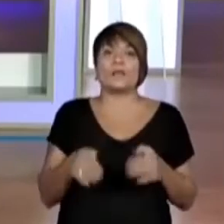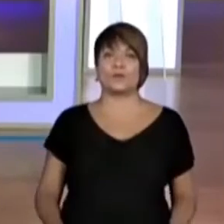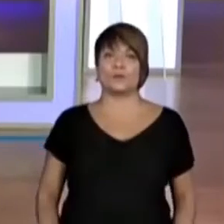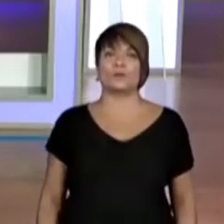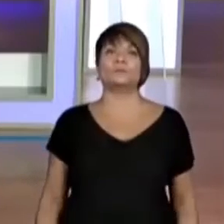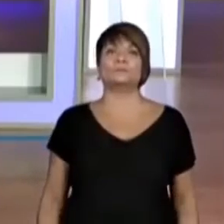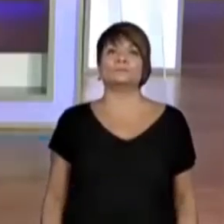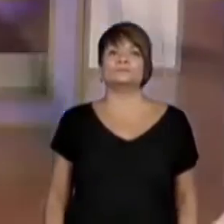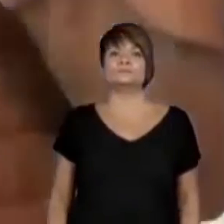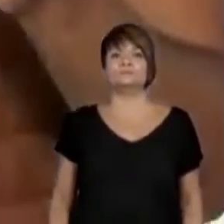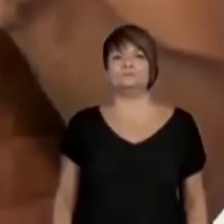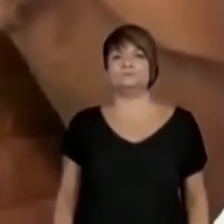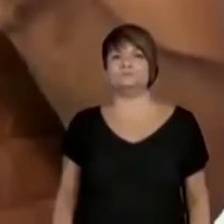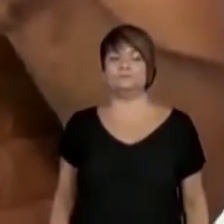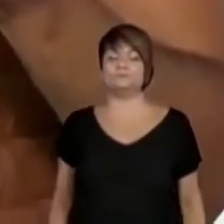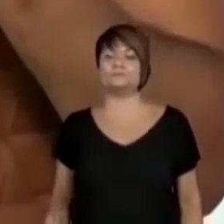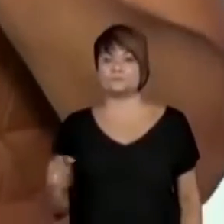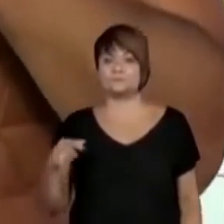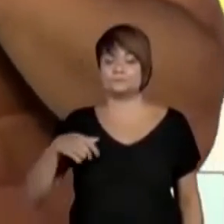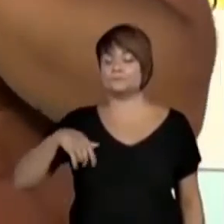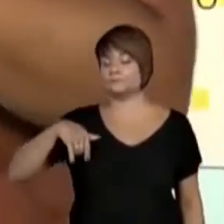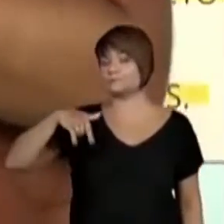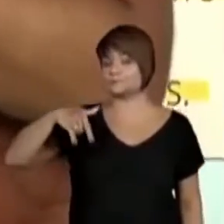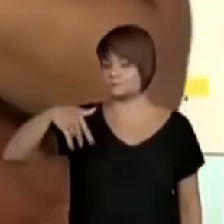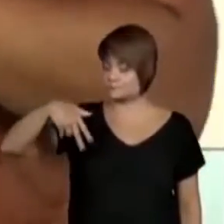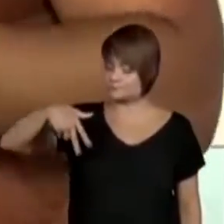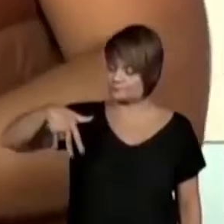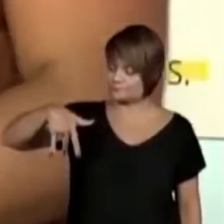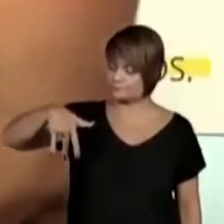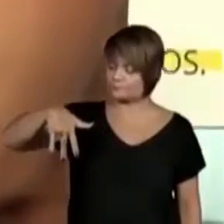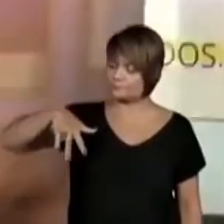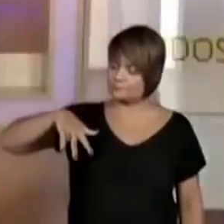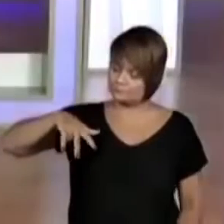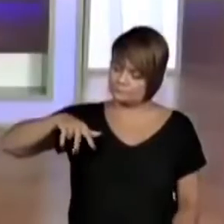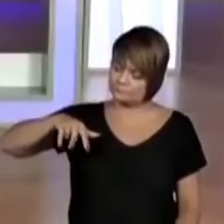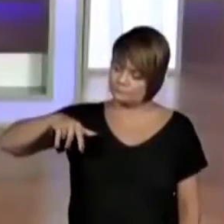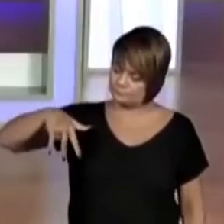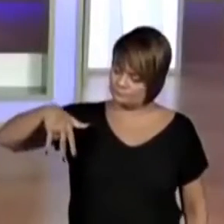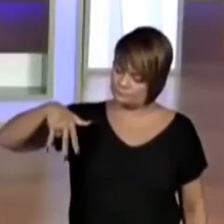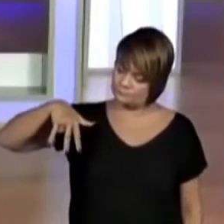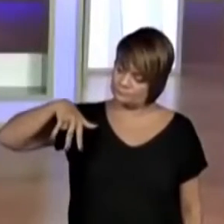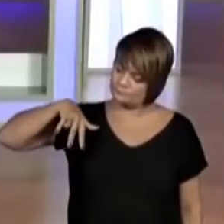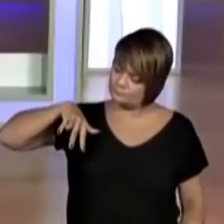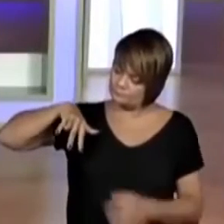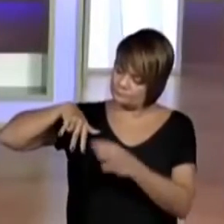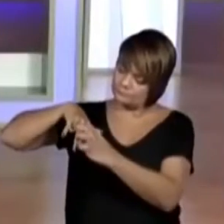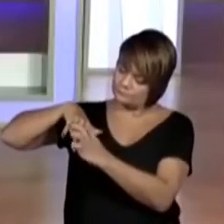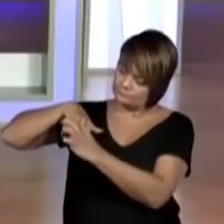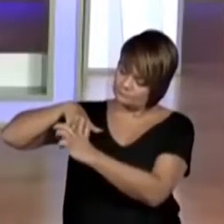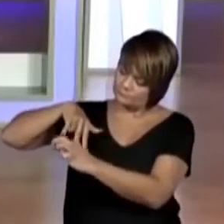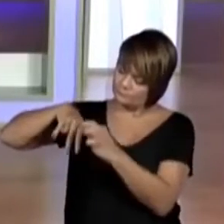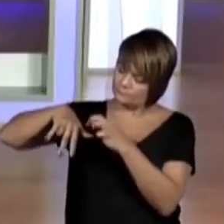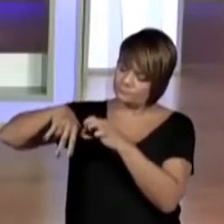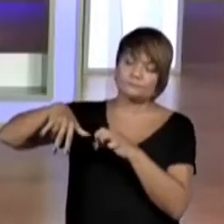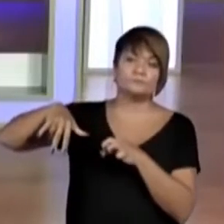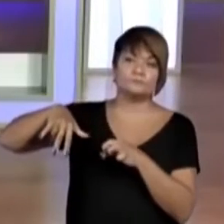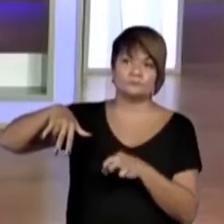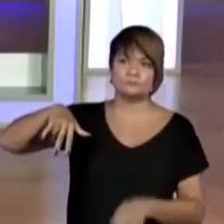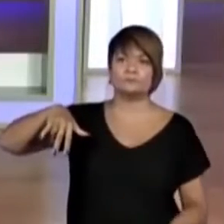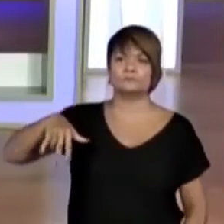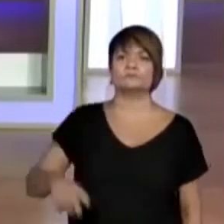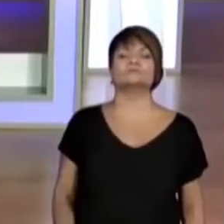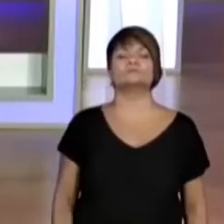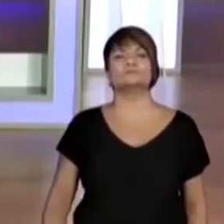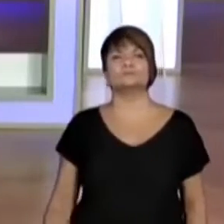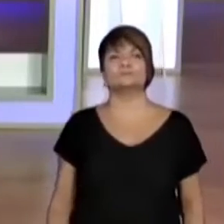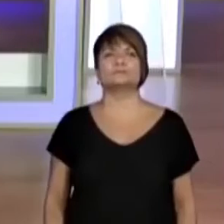Essa faixa aqui será os braços. Onde eu vou amarrar ela, professora? Ah, tem que ser aqui no tronco, né? Então, você vê mais ou